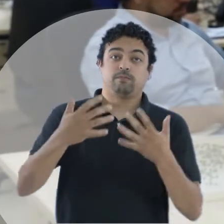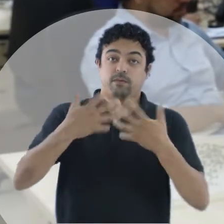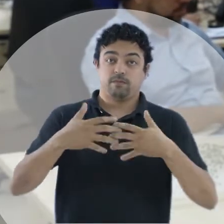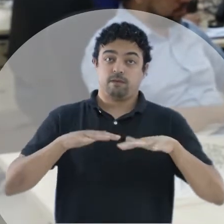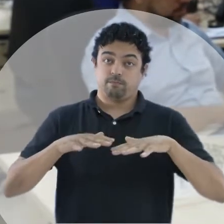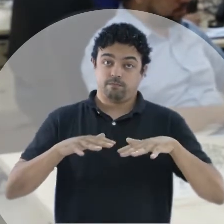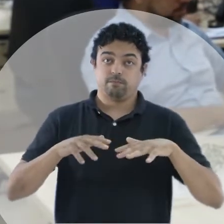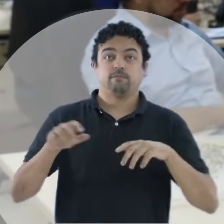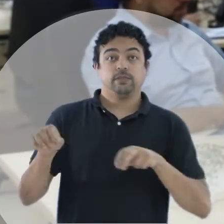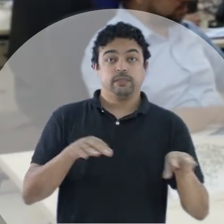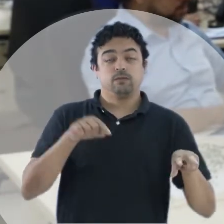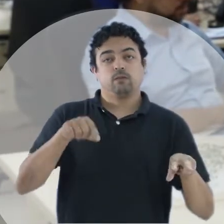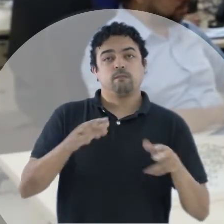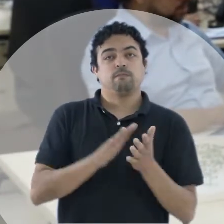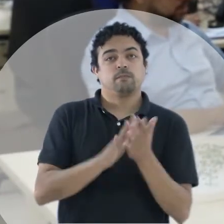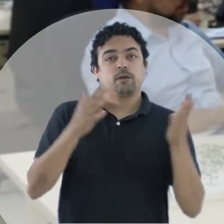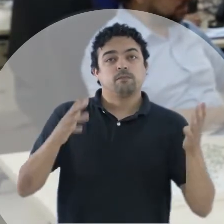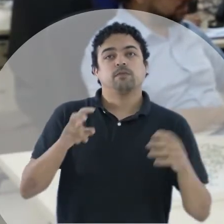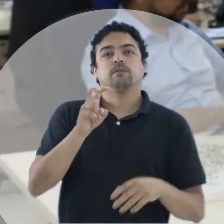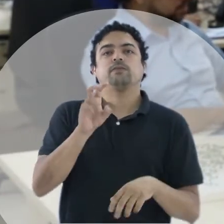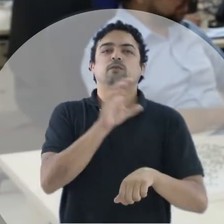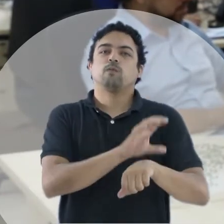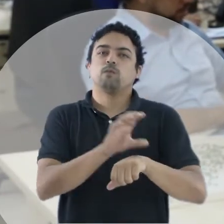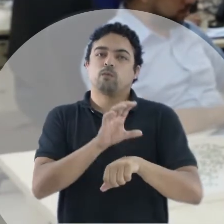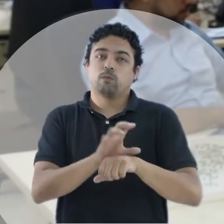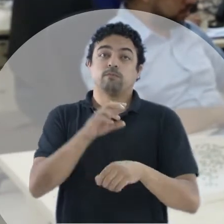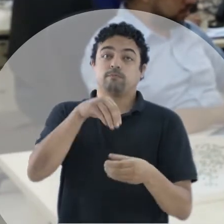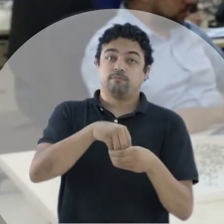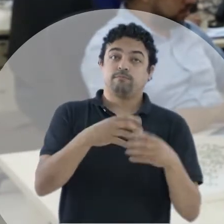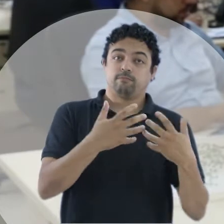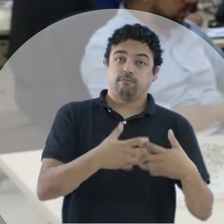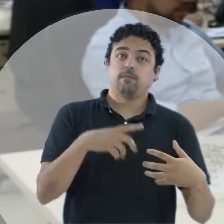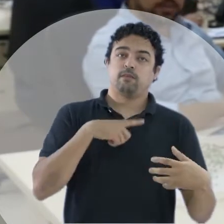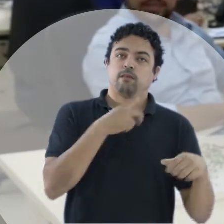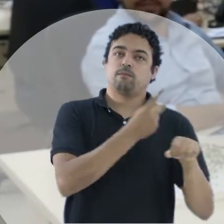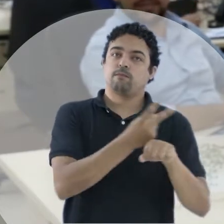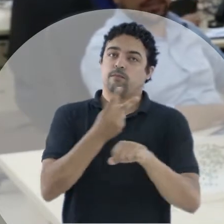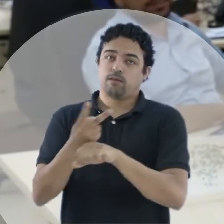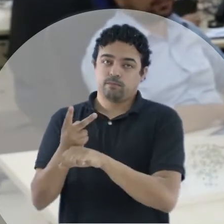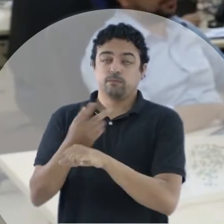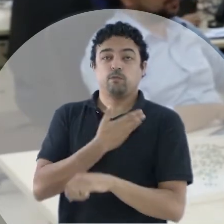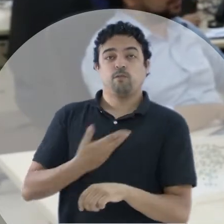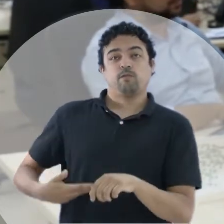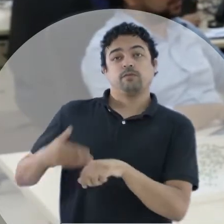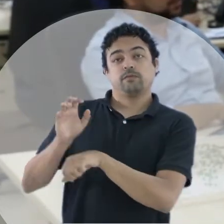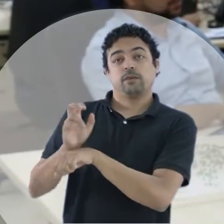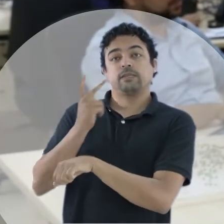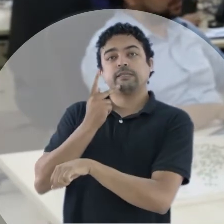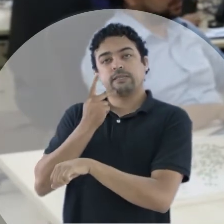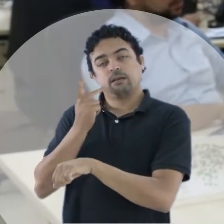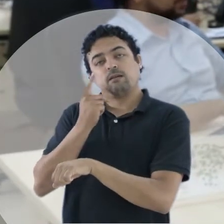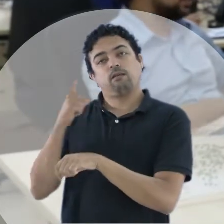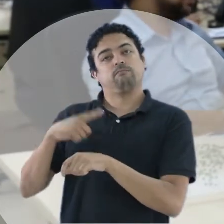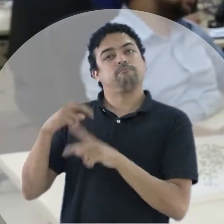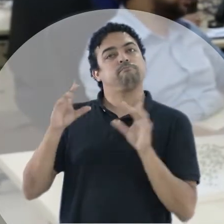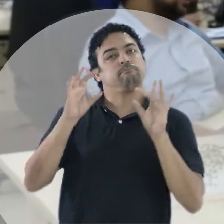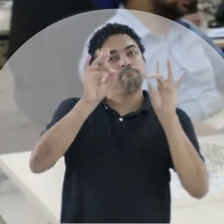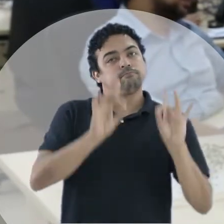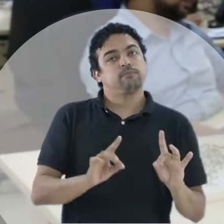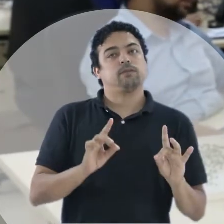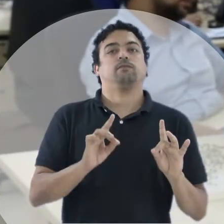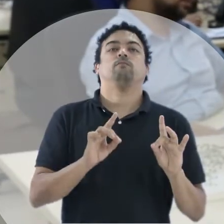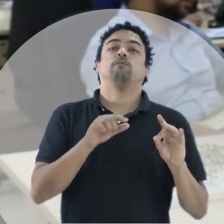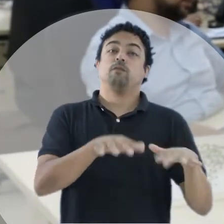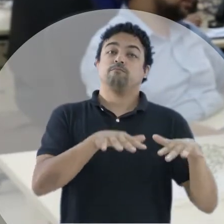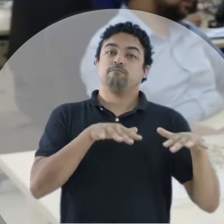O IFC é a ação desta semana parabenizando os 5 cursos do IFC é que ganharam homenagens do governo do estado